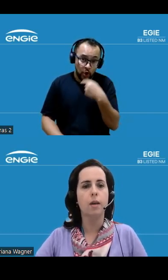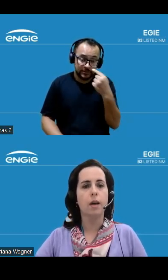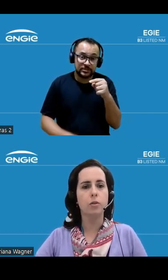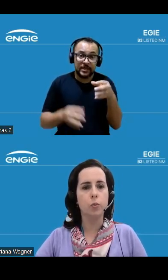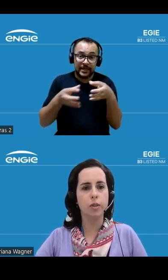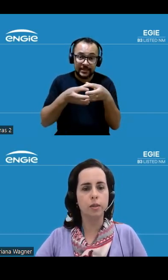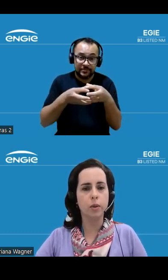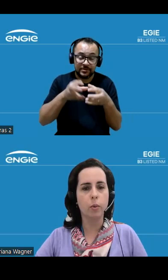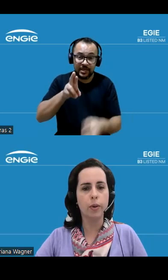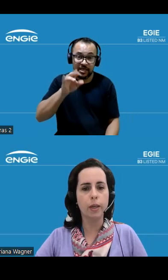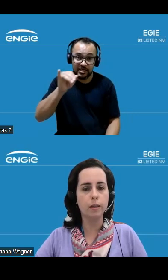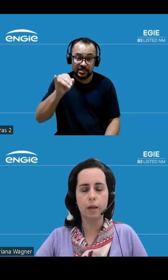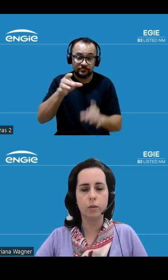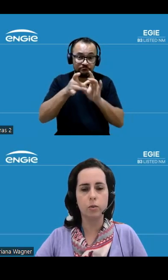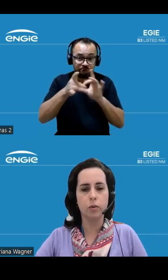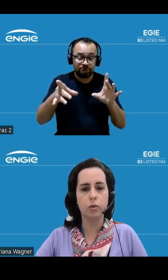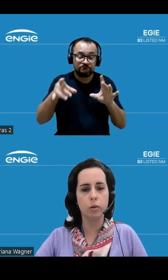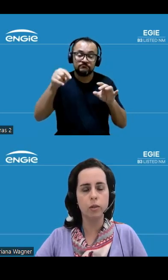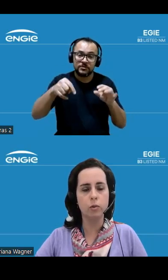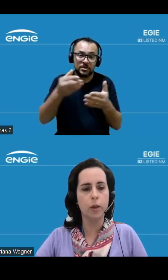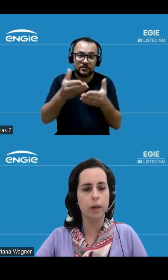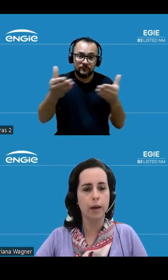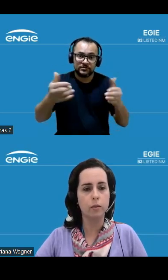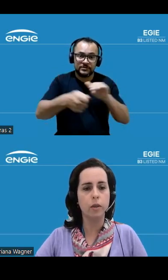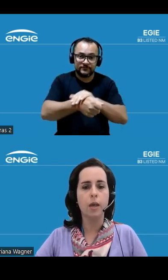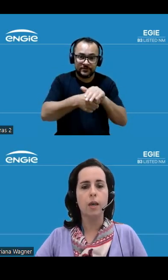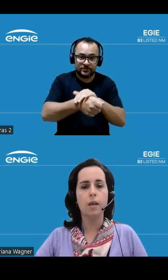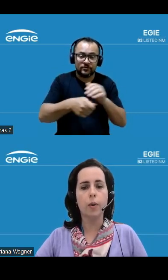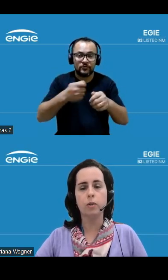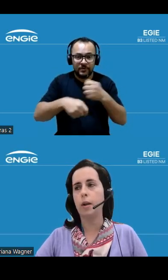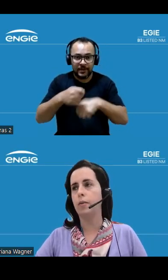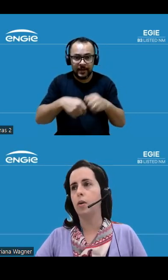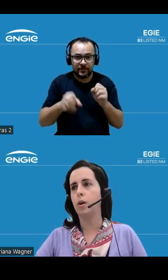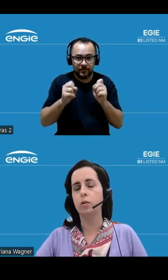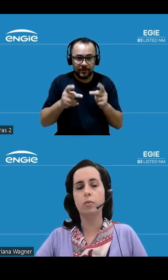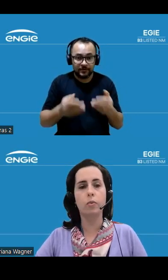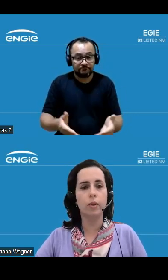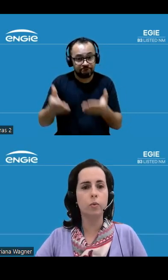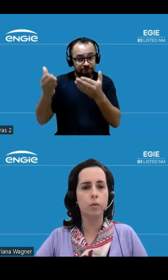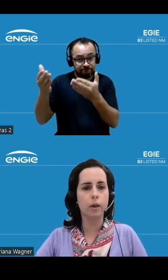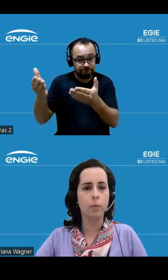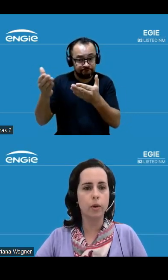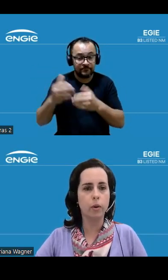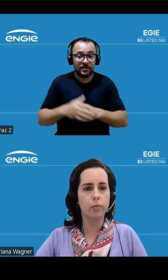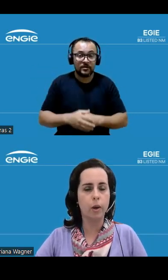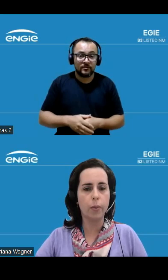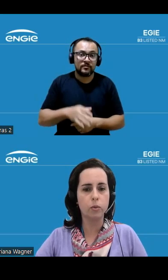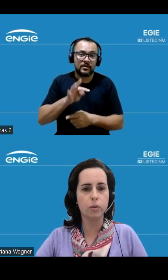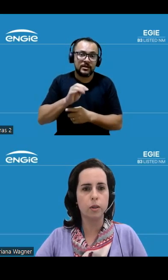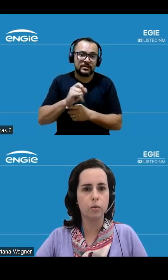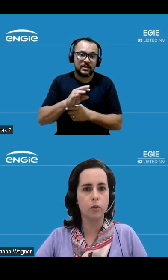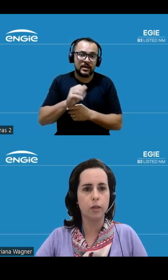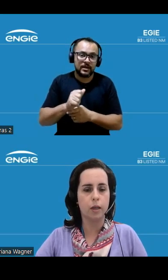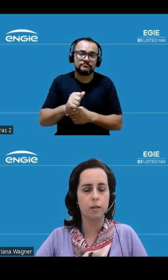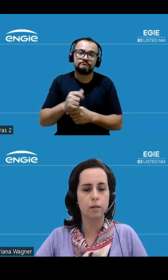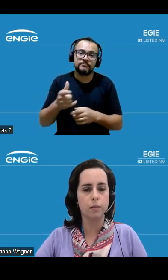RI à disposição da companhia dos investidores do mercado e eu passo a palavra agora devolvendo ao Takamori ao Rafael para as